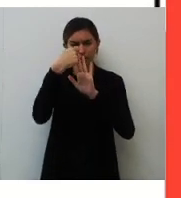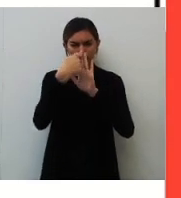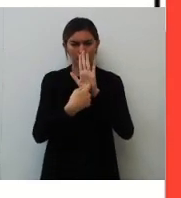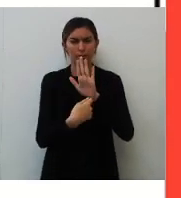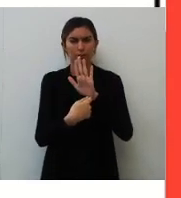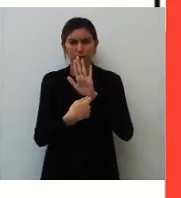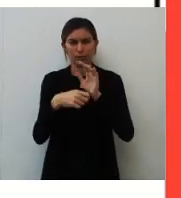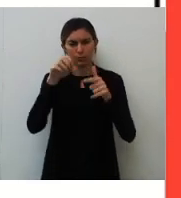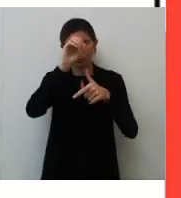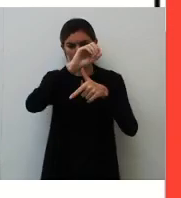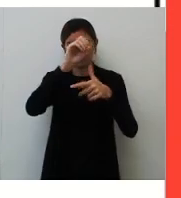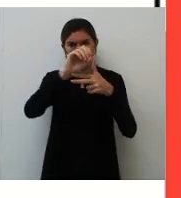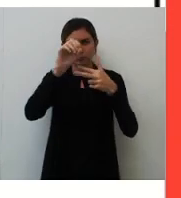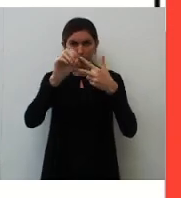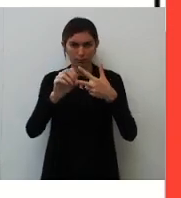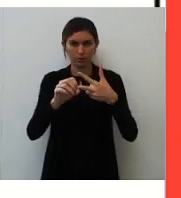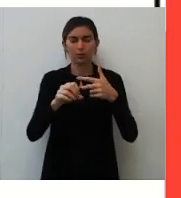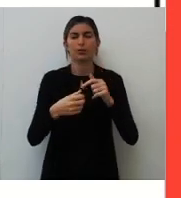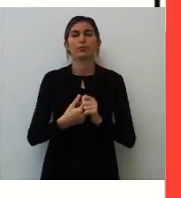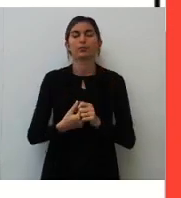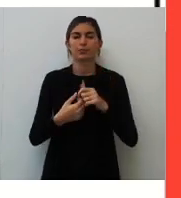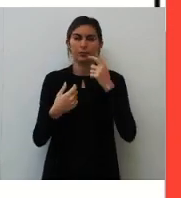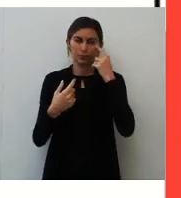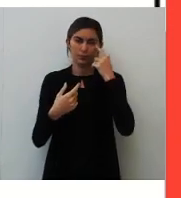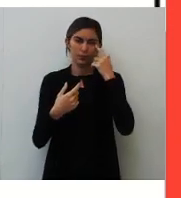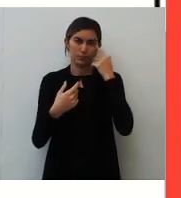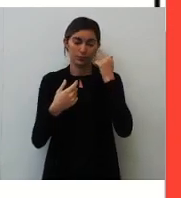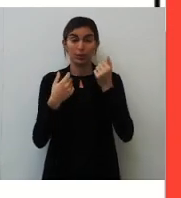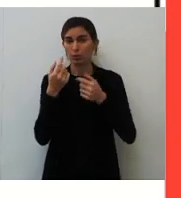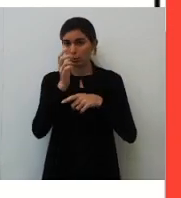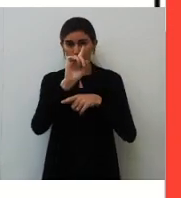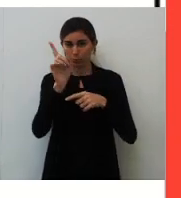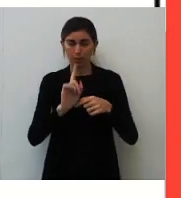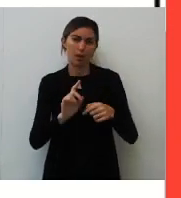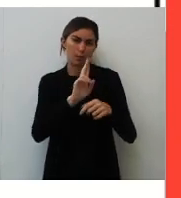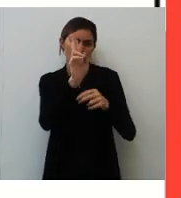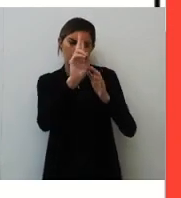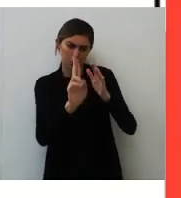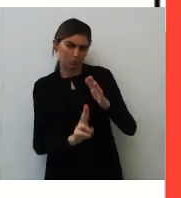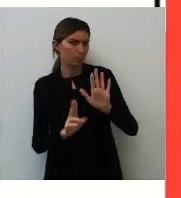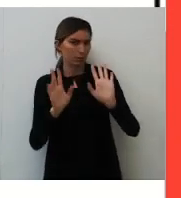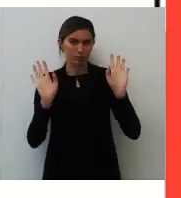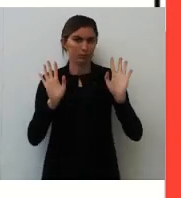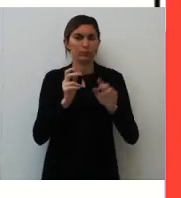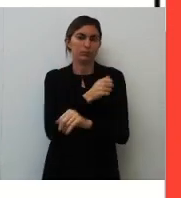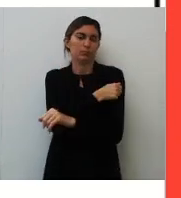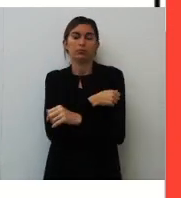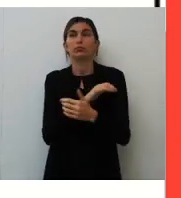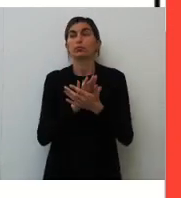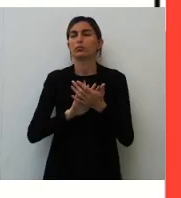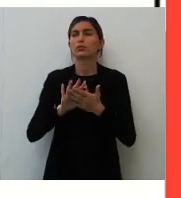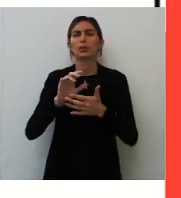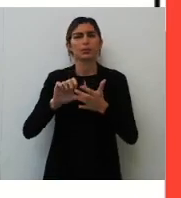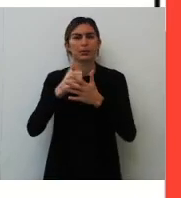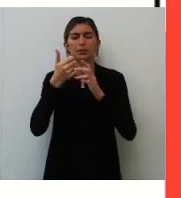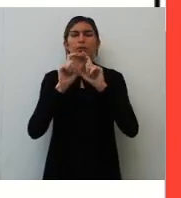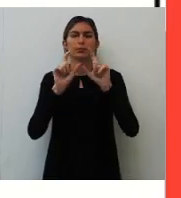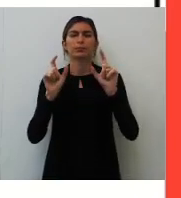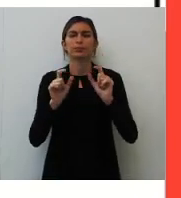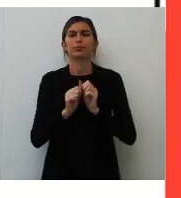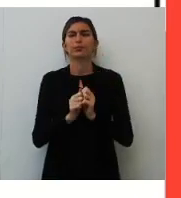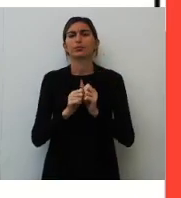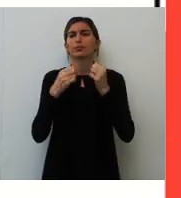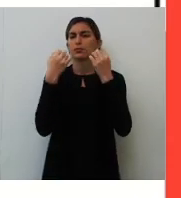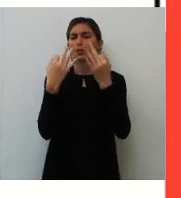do Enem, que a gente recebe, né? A gente não sabe o nome de aluno de nada. Mas tem aqui, ó. Em primeiro lugar, cabe